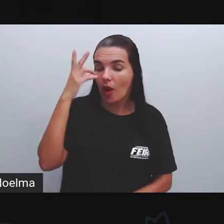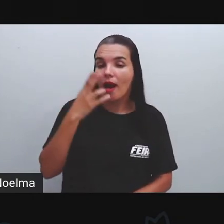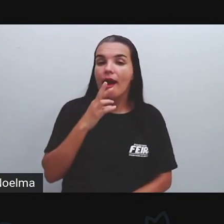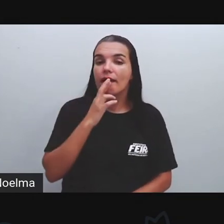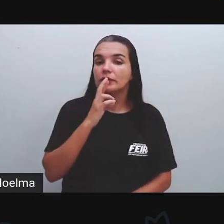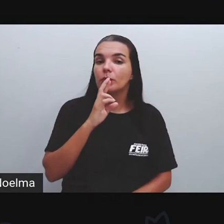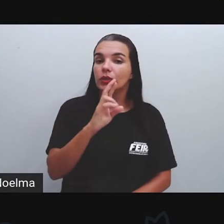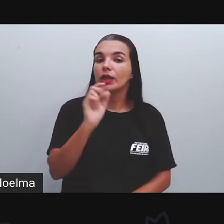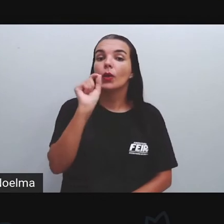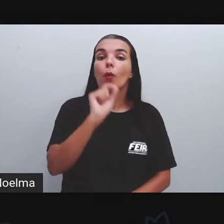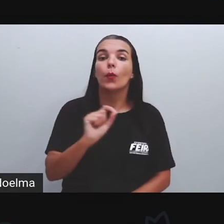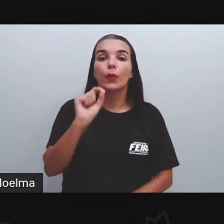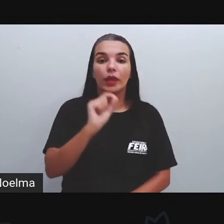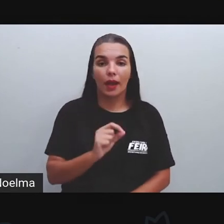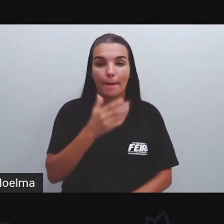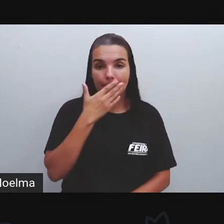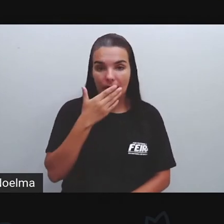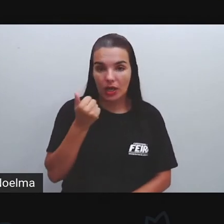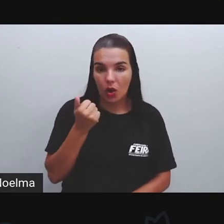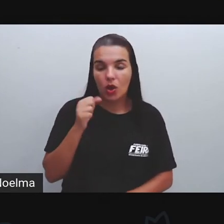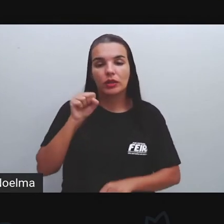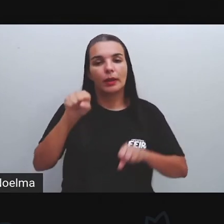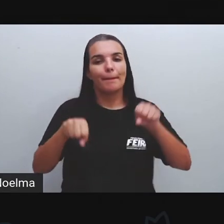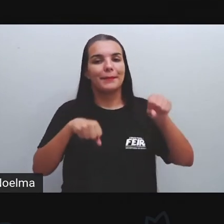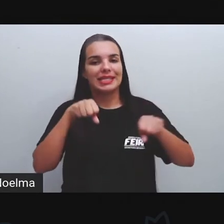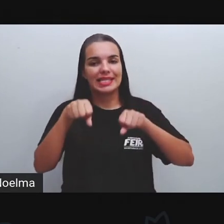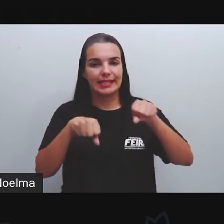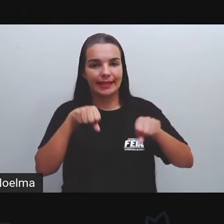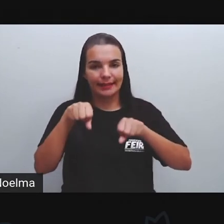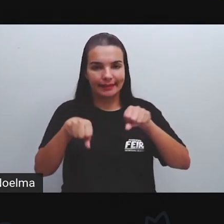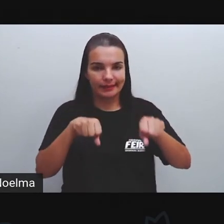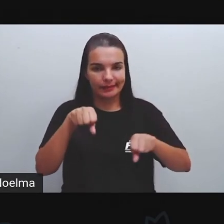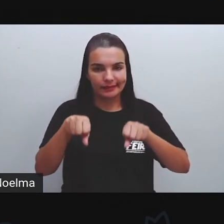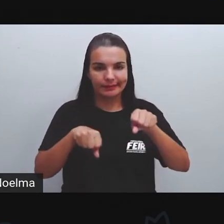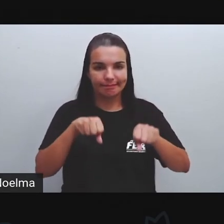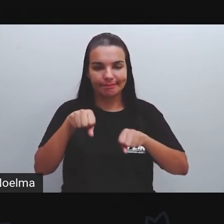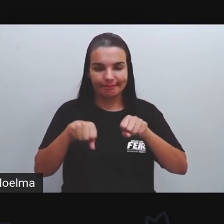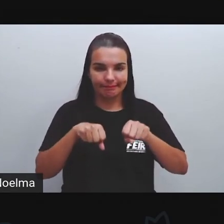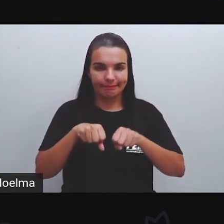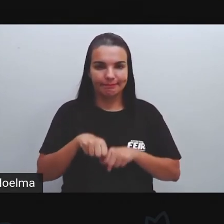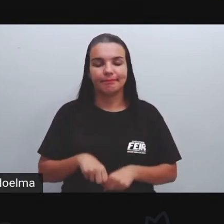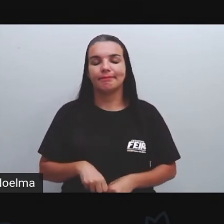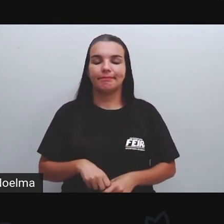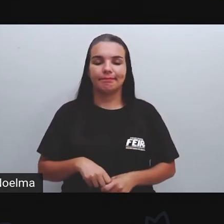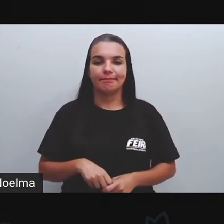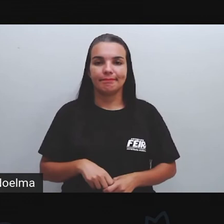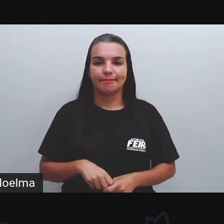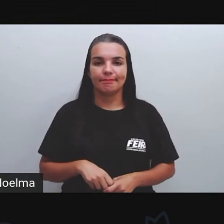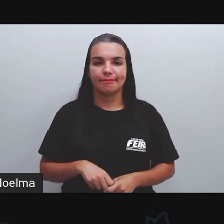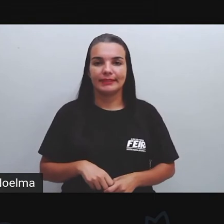responderam que seria a bicicleta, né?